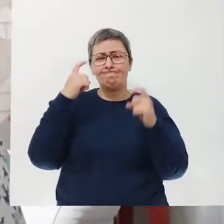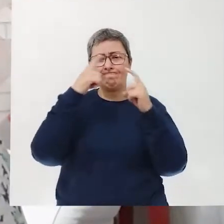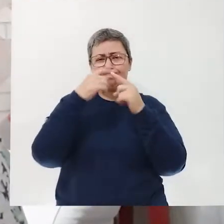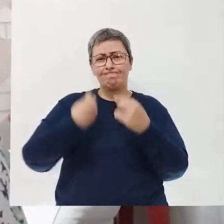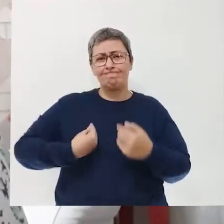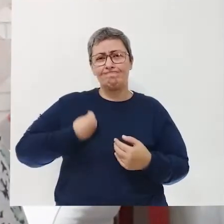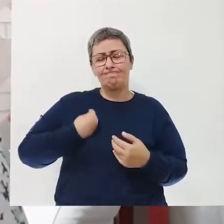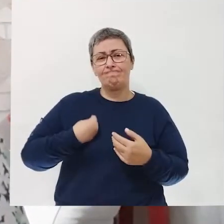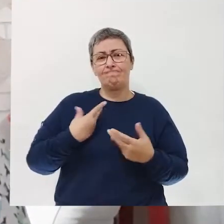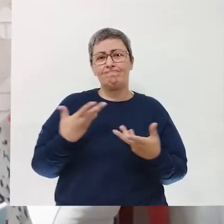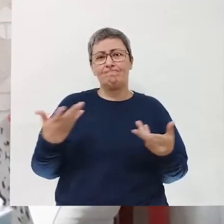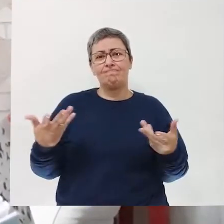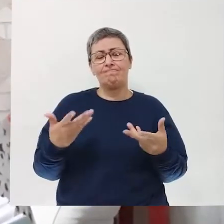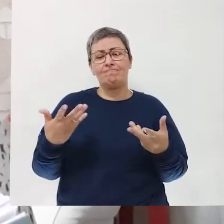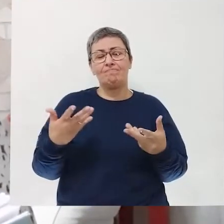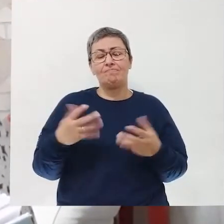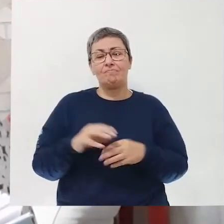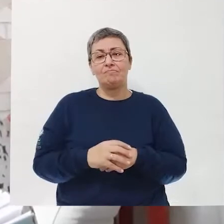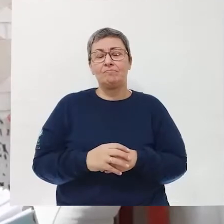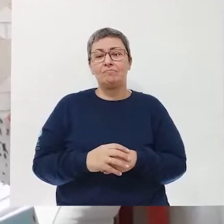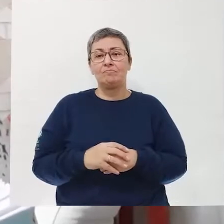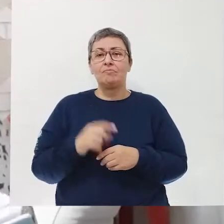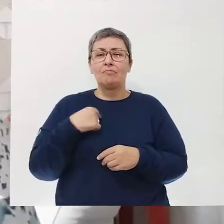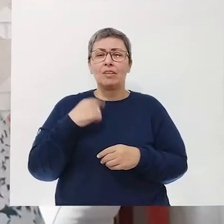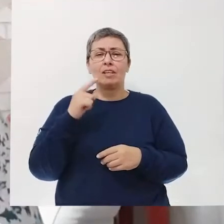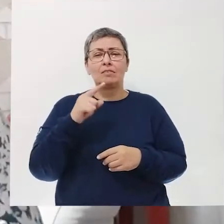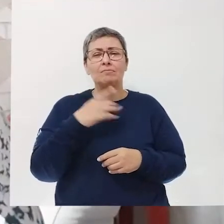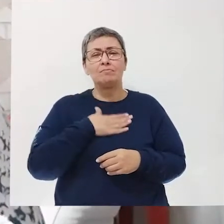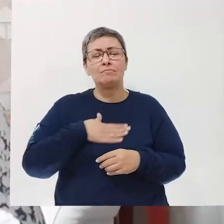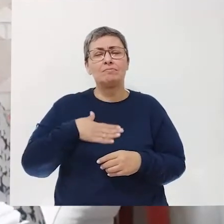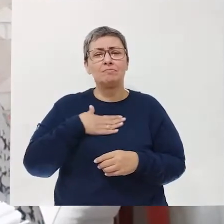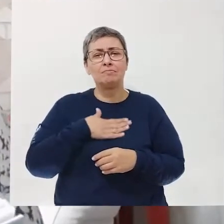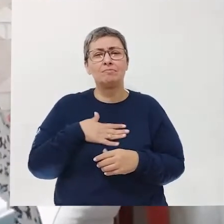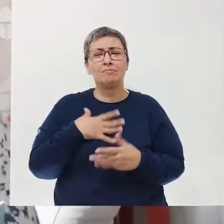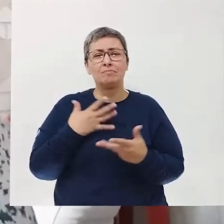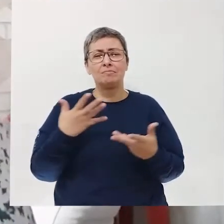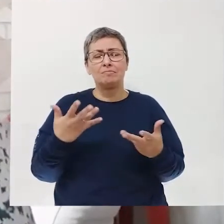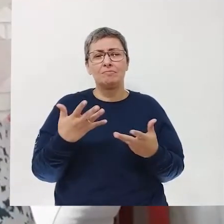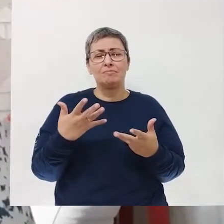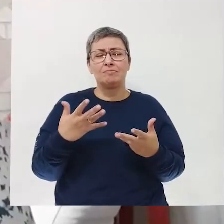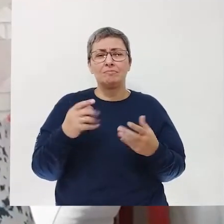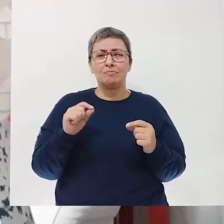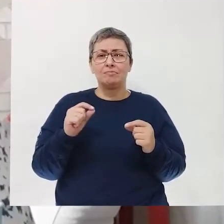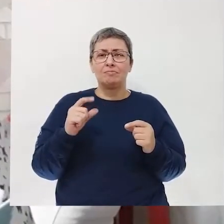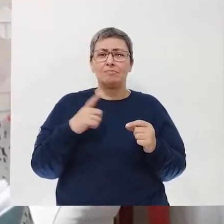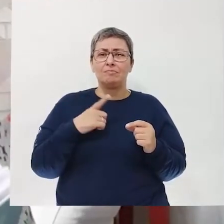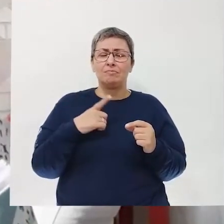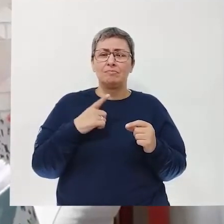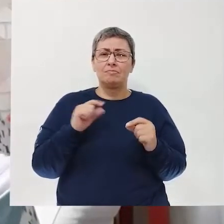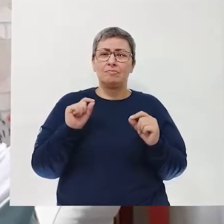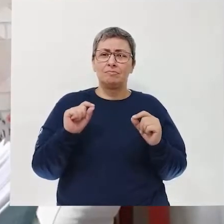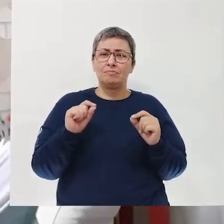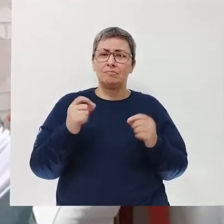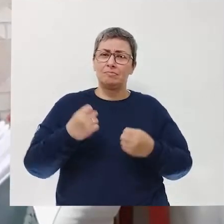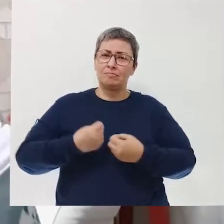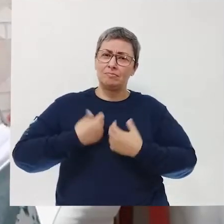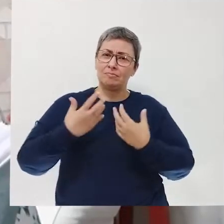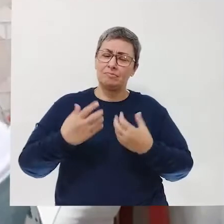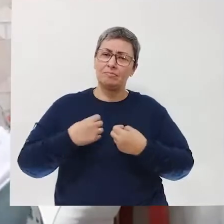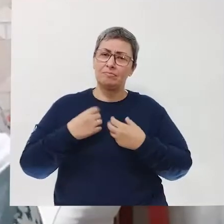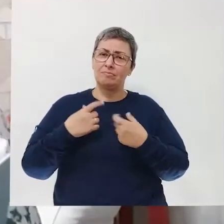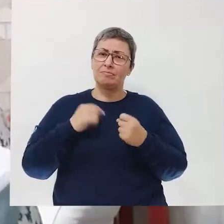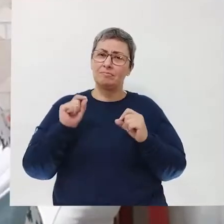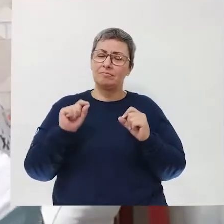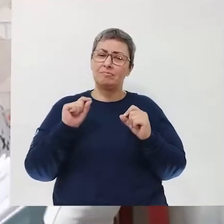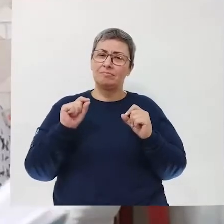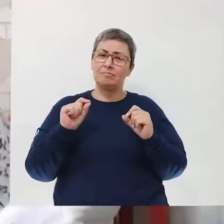vivido, e que eu sempre gosto de ter uma poesia com um